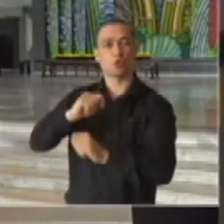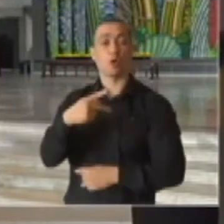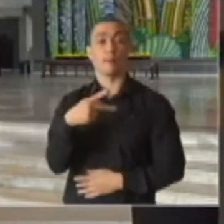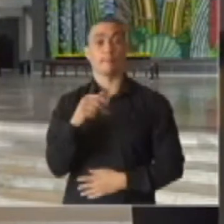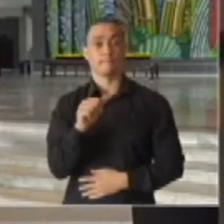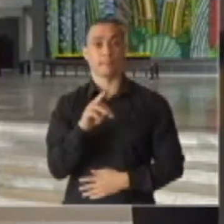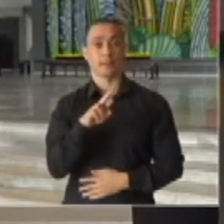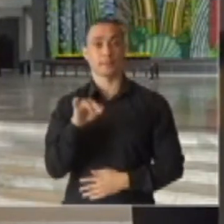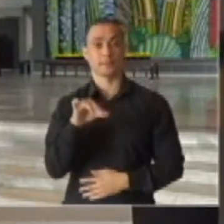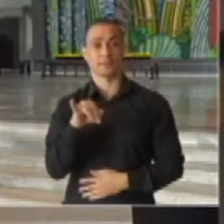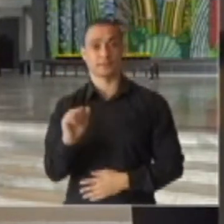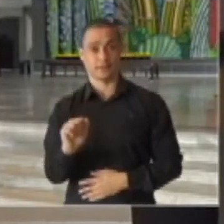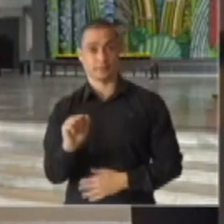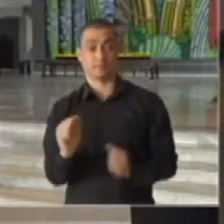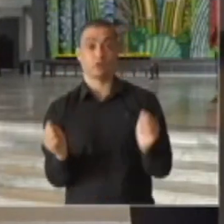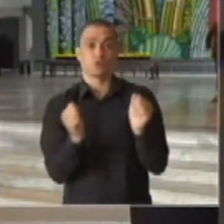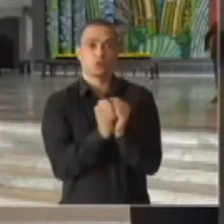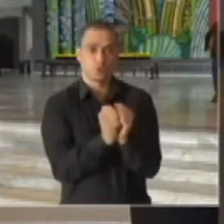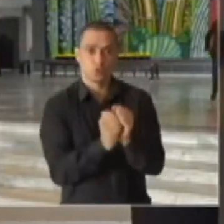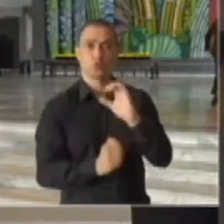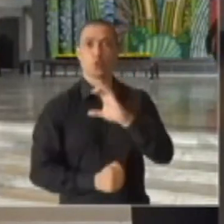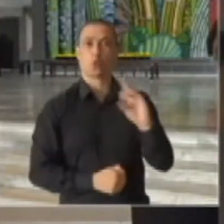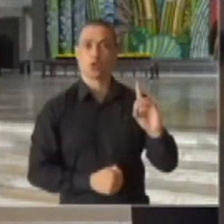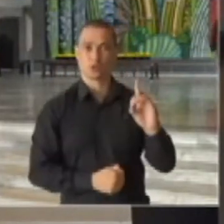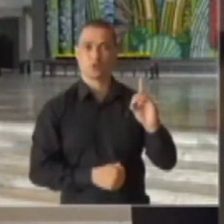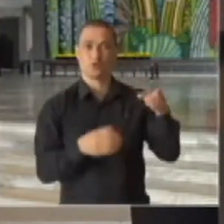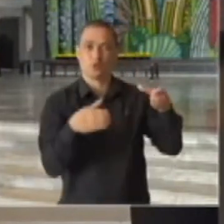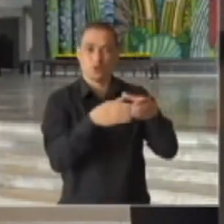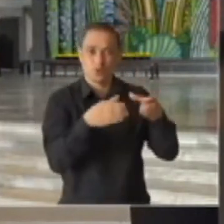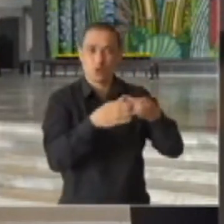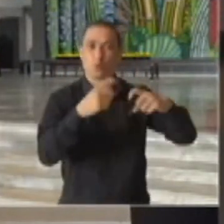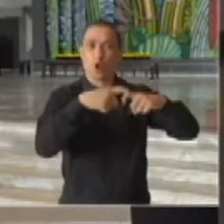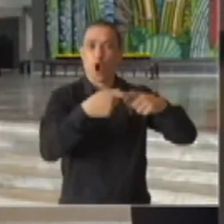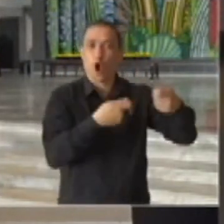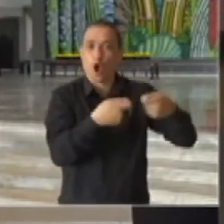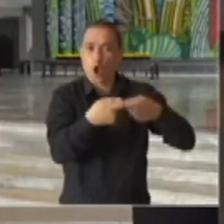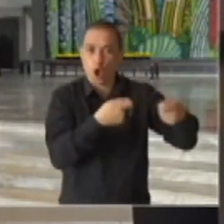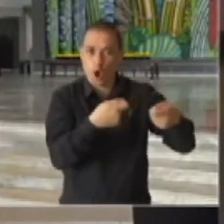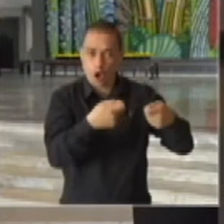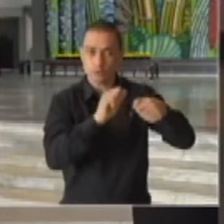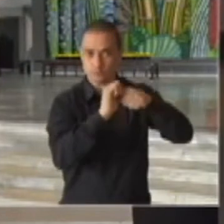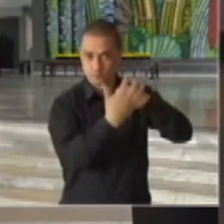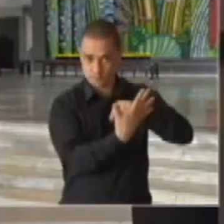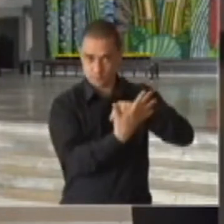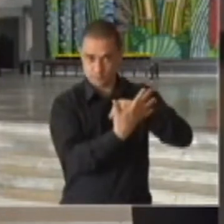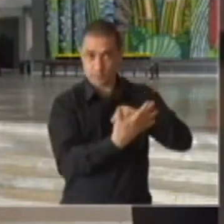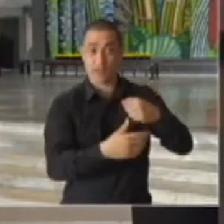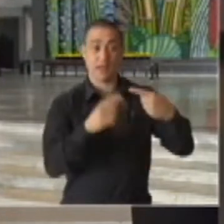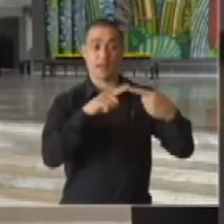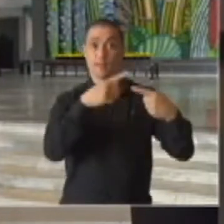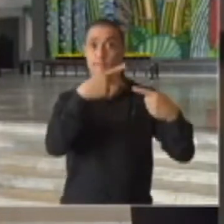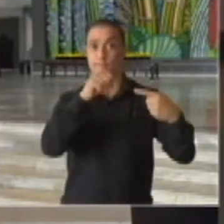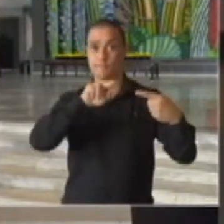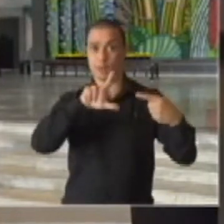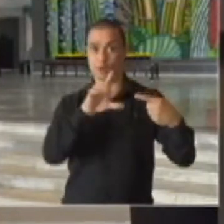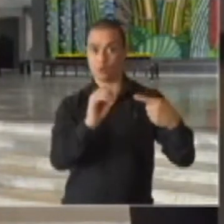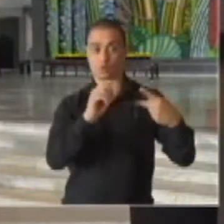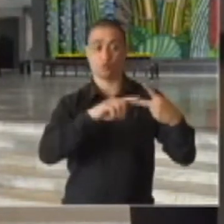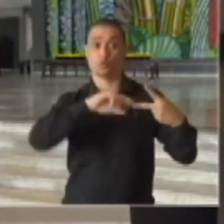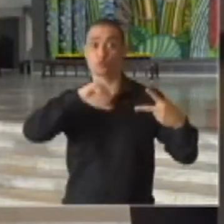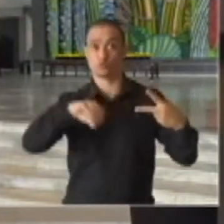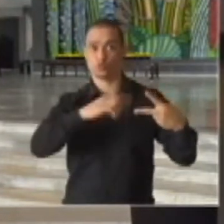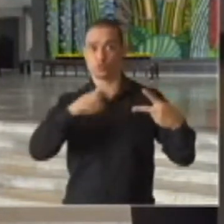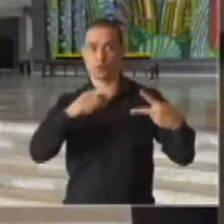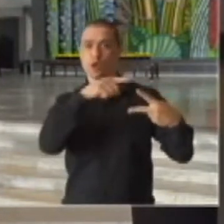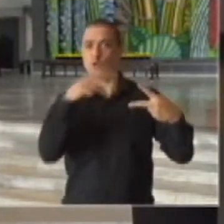atividades comerciais seguirá até as 21 horas com a permissão de 40% de ocupação no local, seja restaurante,